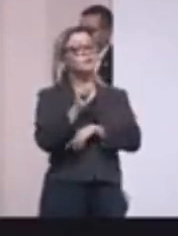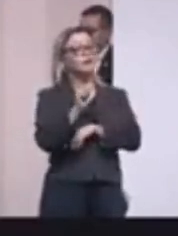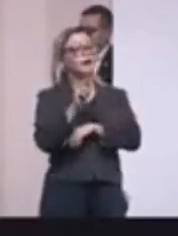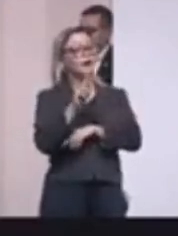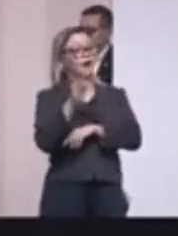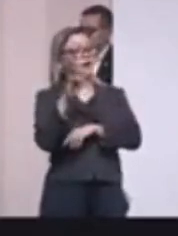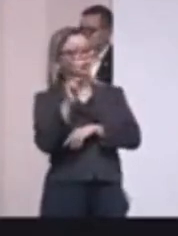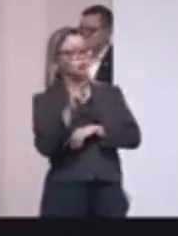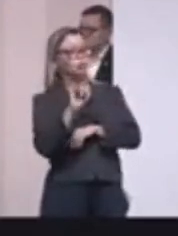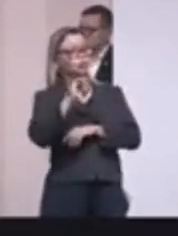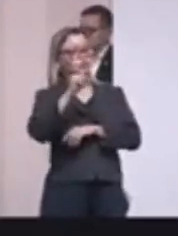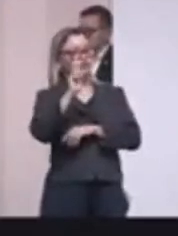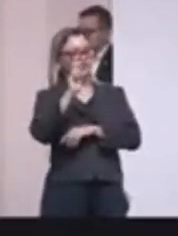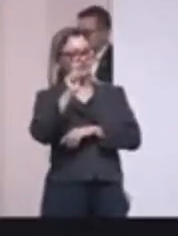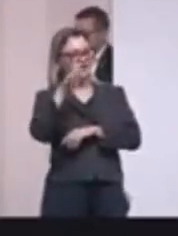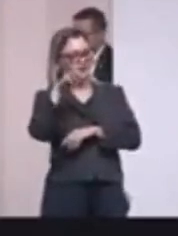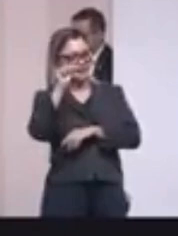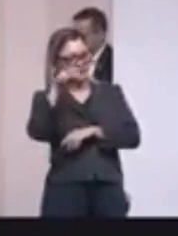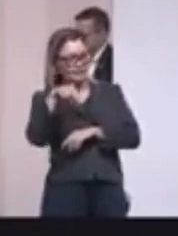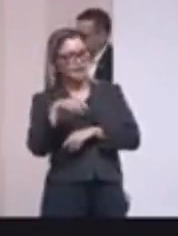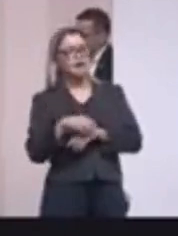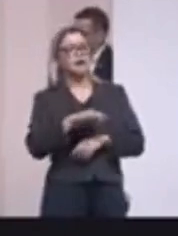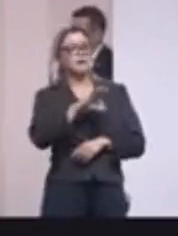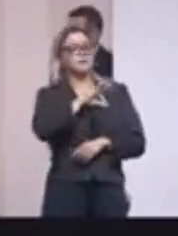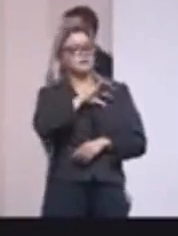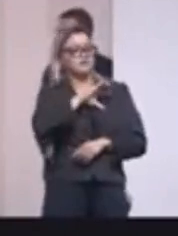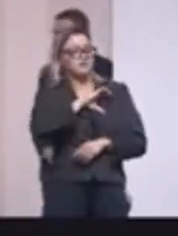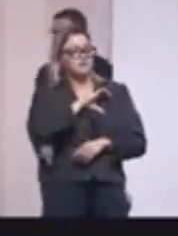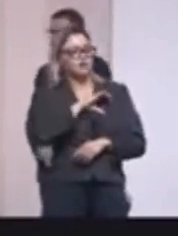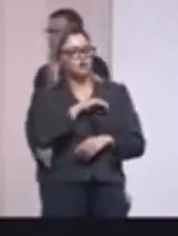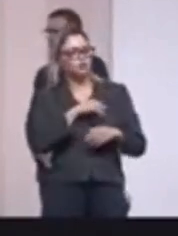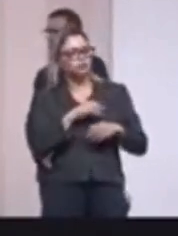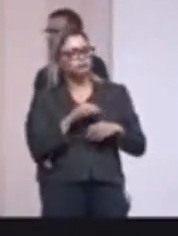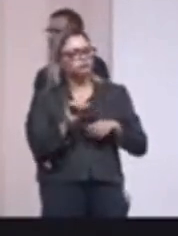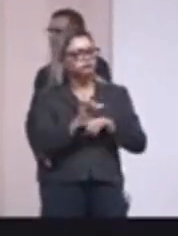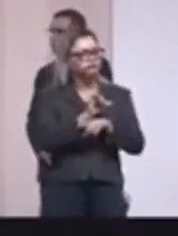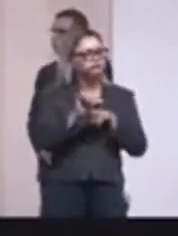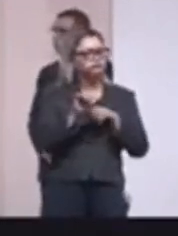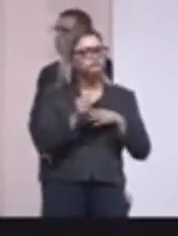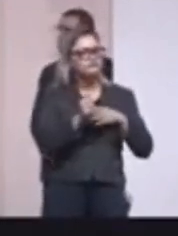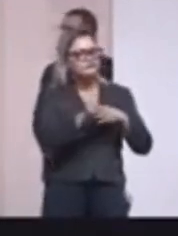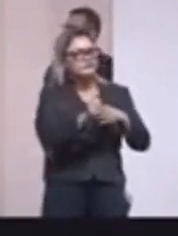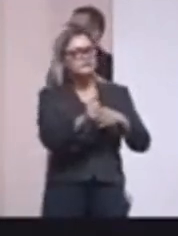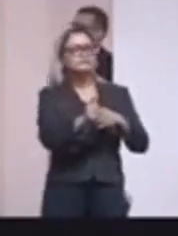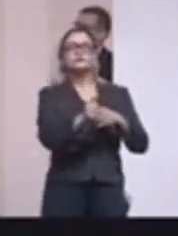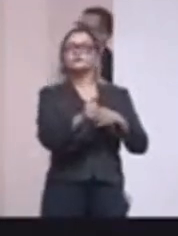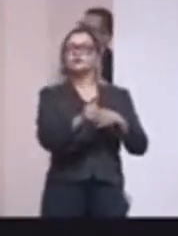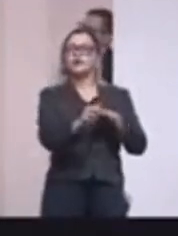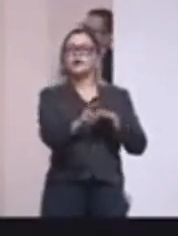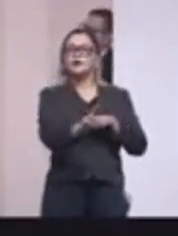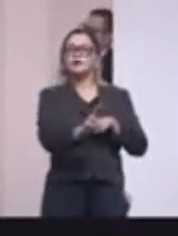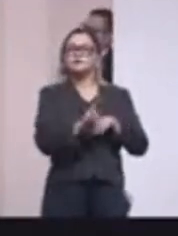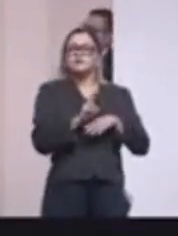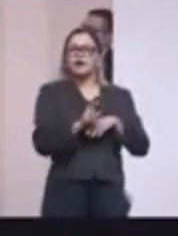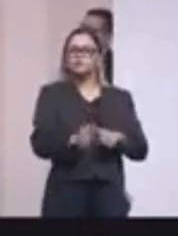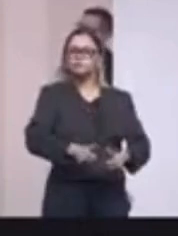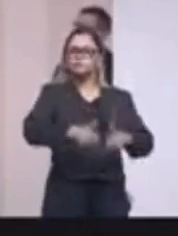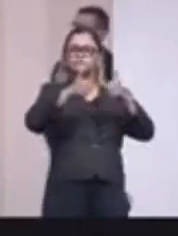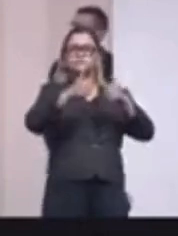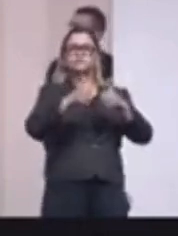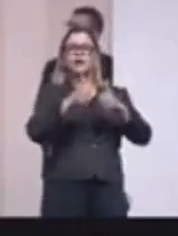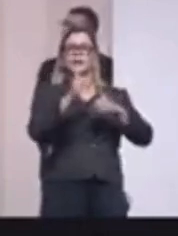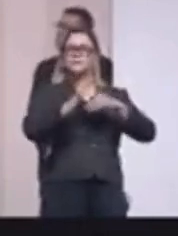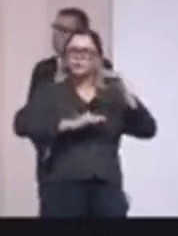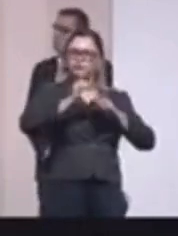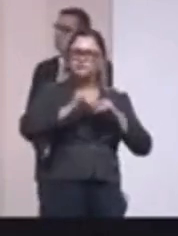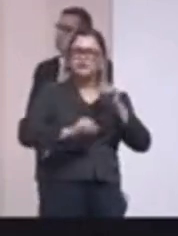A frente da Polícia Civil tem conduzido de forma brilhante, os resultados são muito expressivos em termos de produtividade,